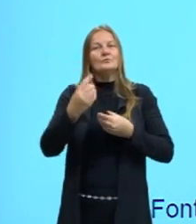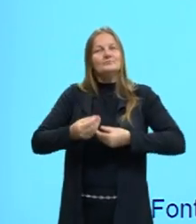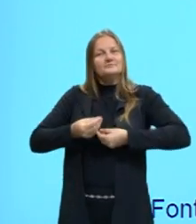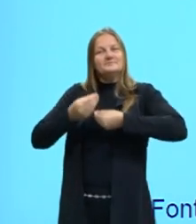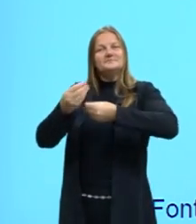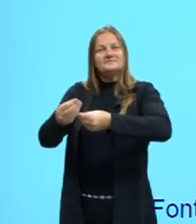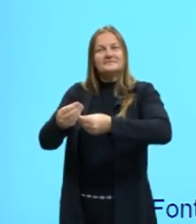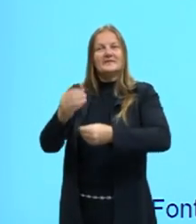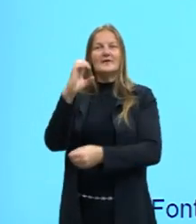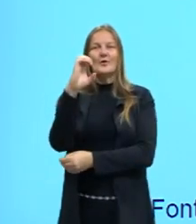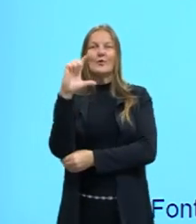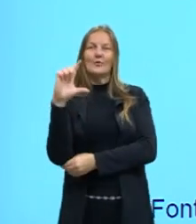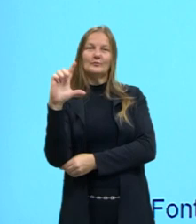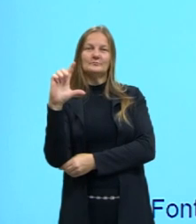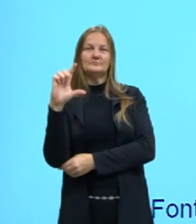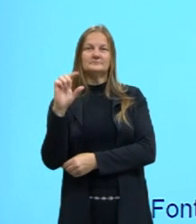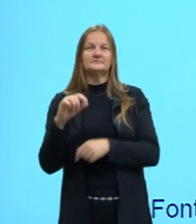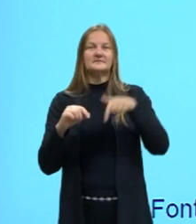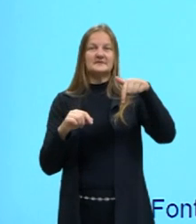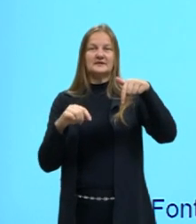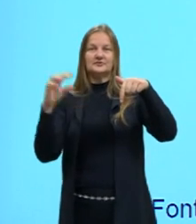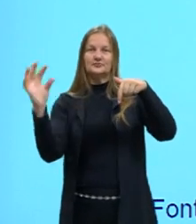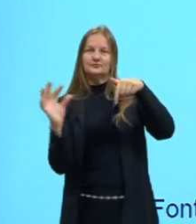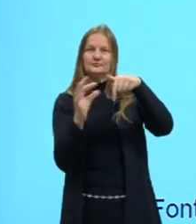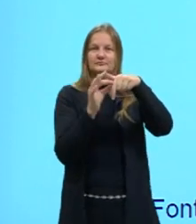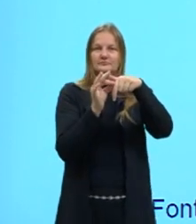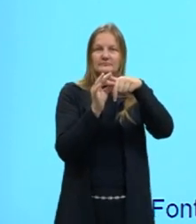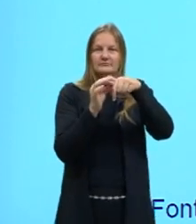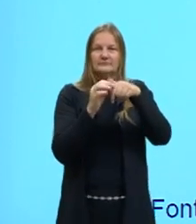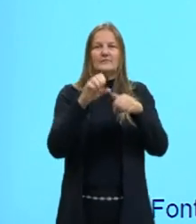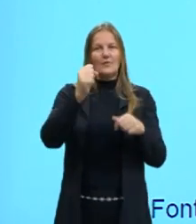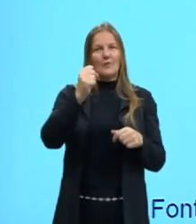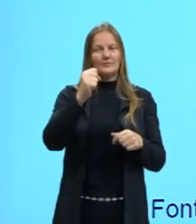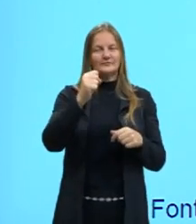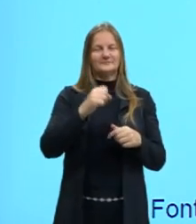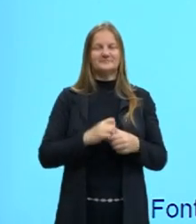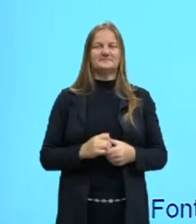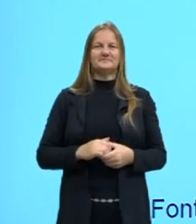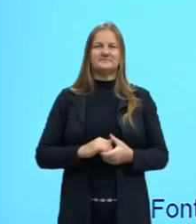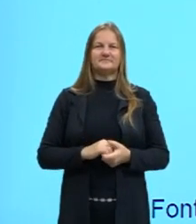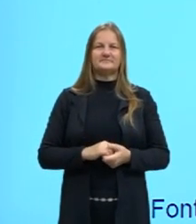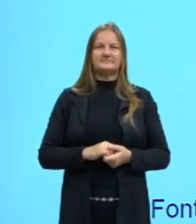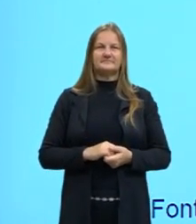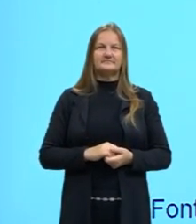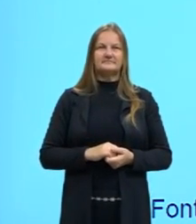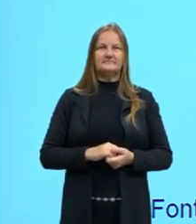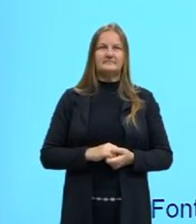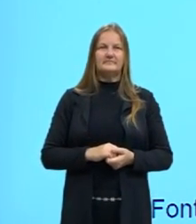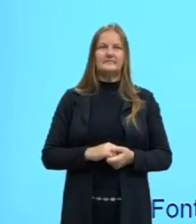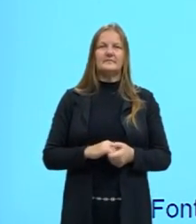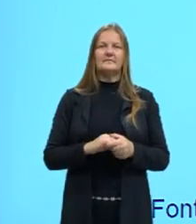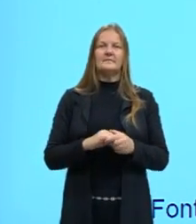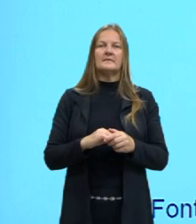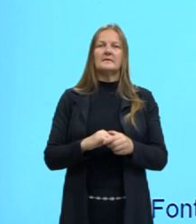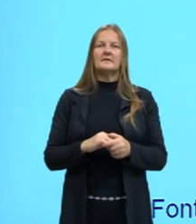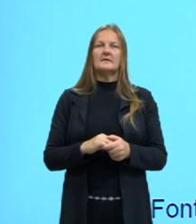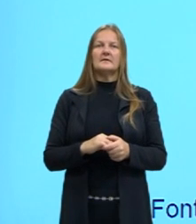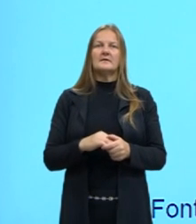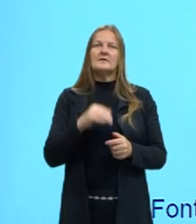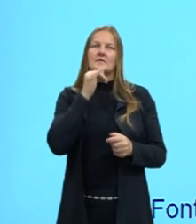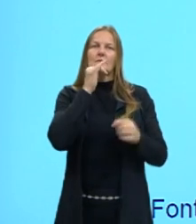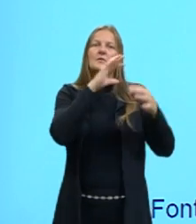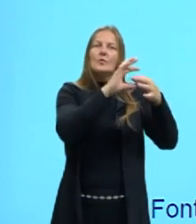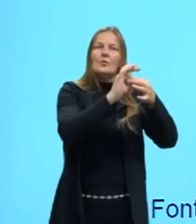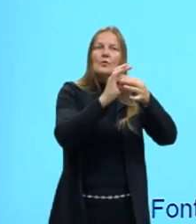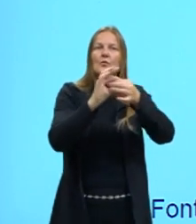o cloro que tem sete. Que também é muito mais fácil. receber um do que doar o sete. Então, eles se